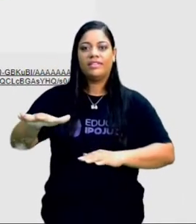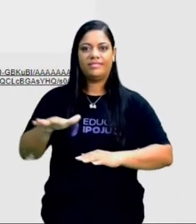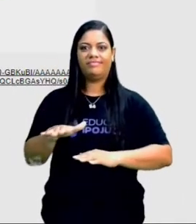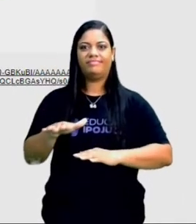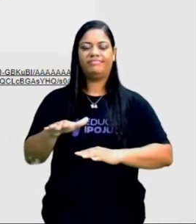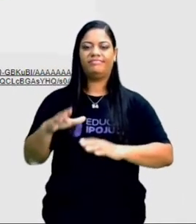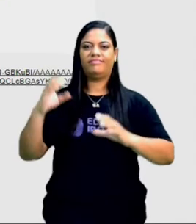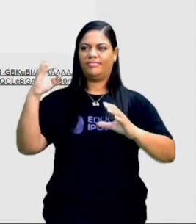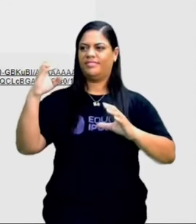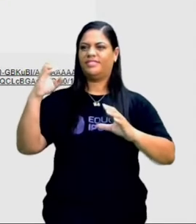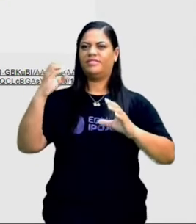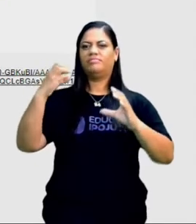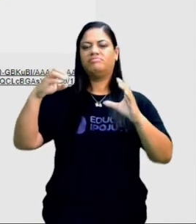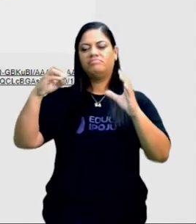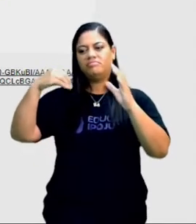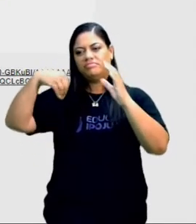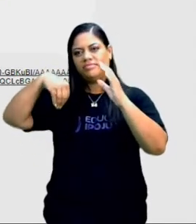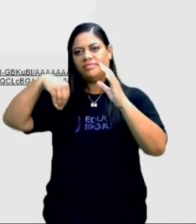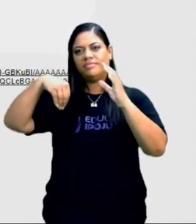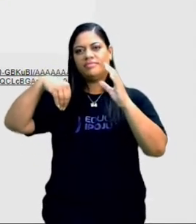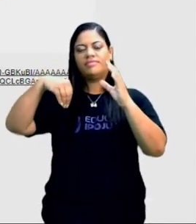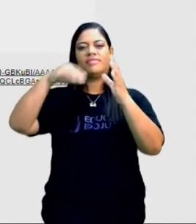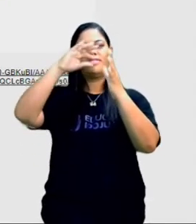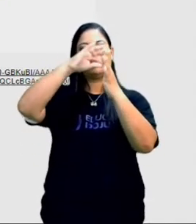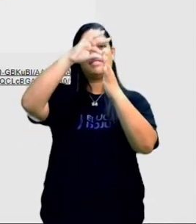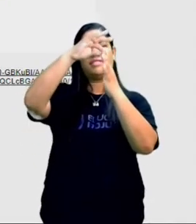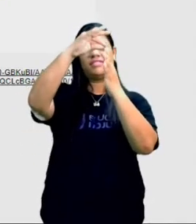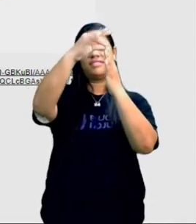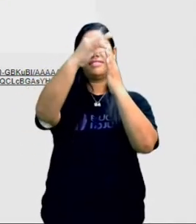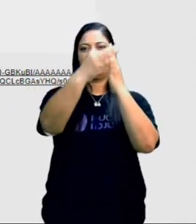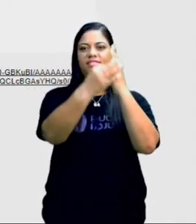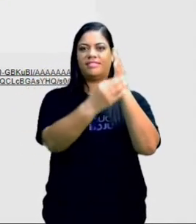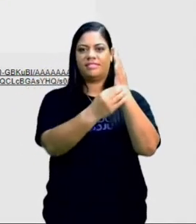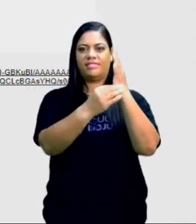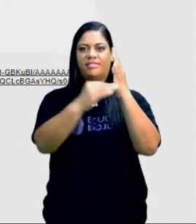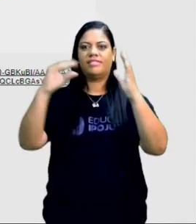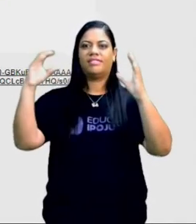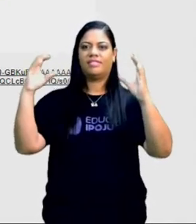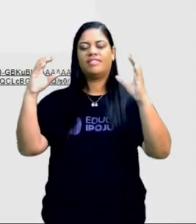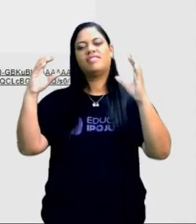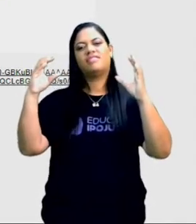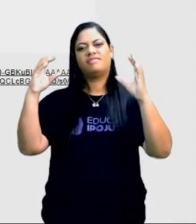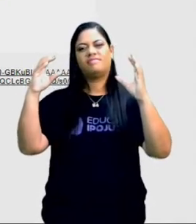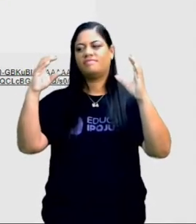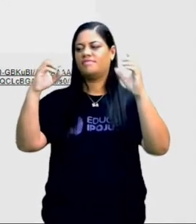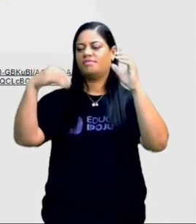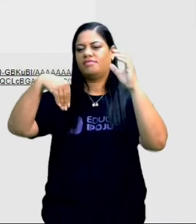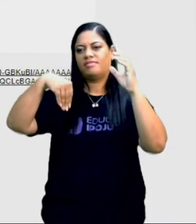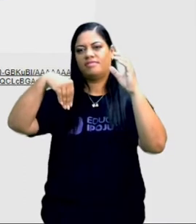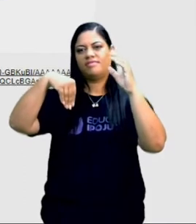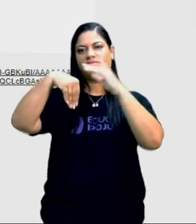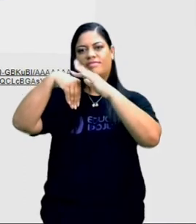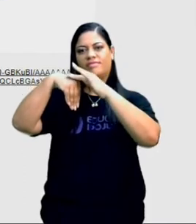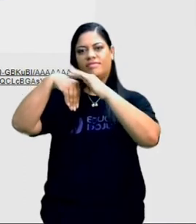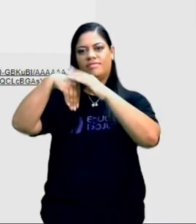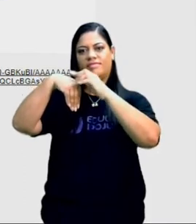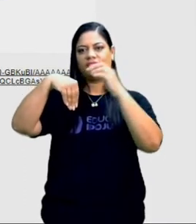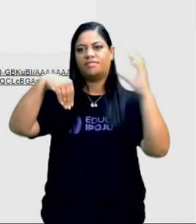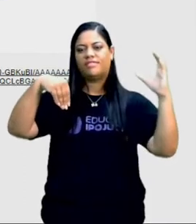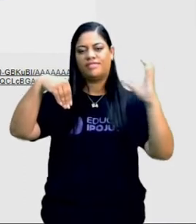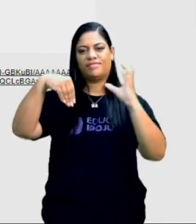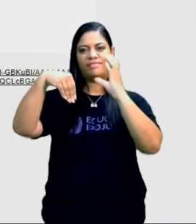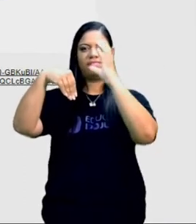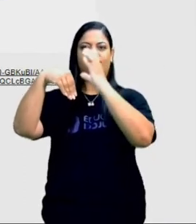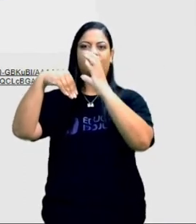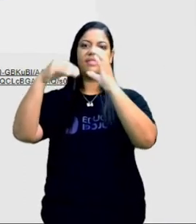cravo saiu ferido, e a rosa despedaçada. O cravo ficou doente, a rosa foi